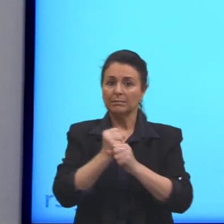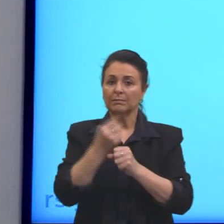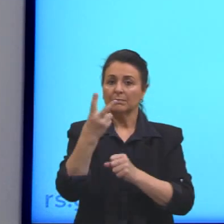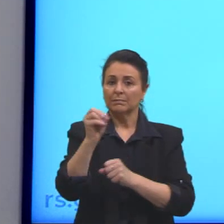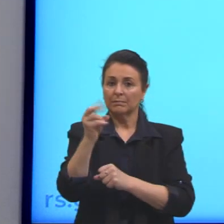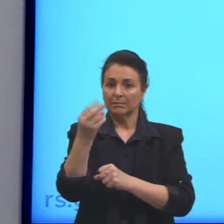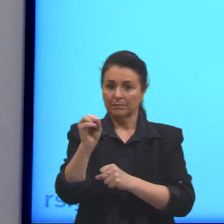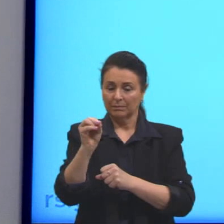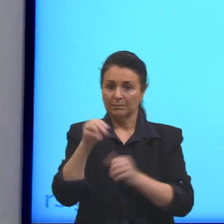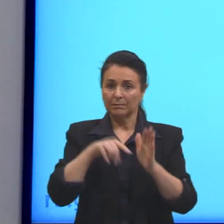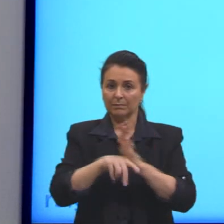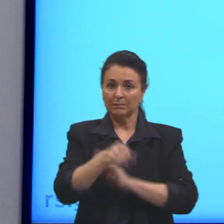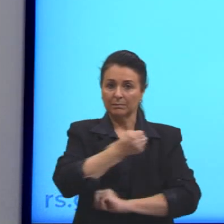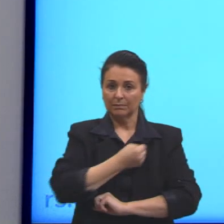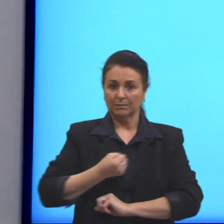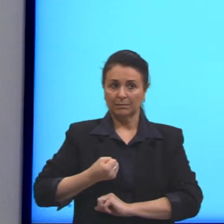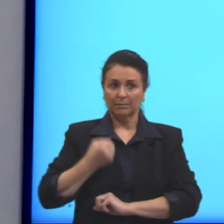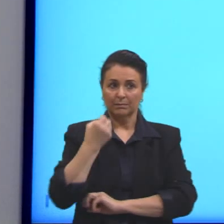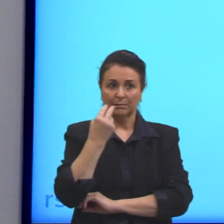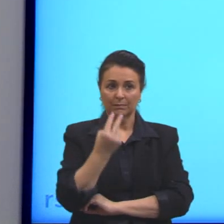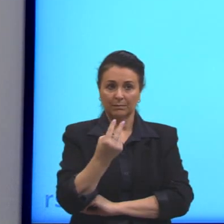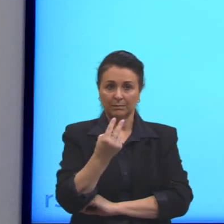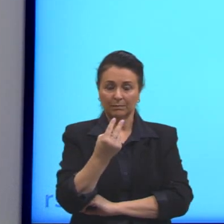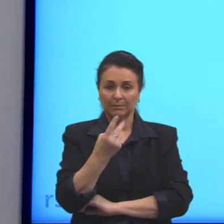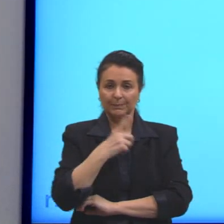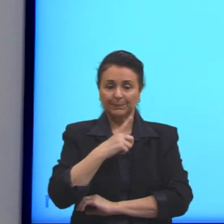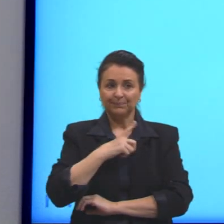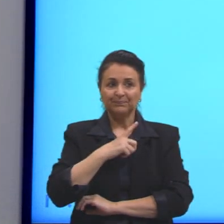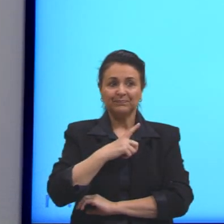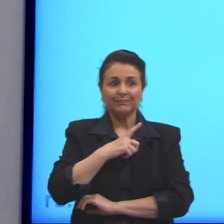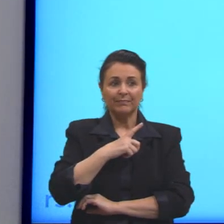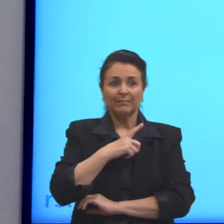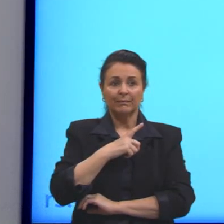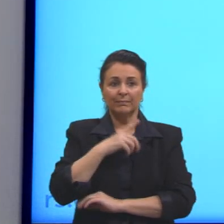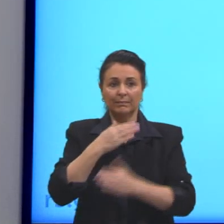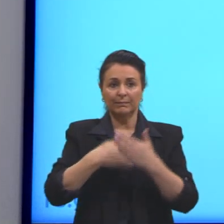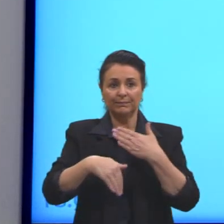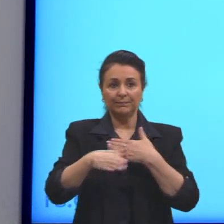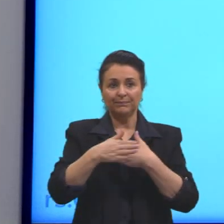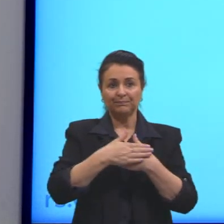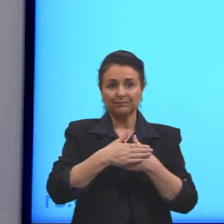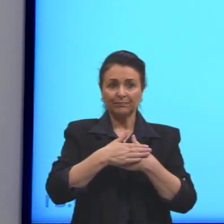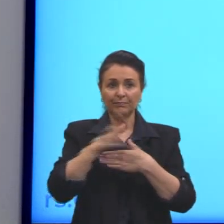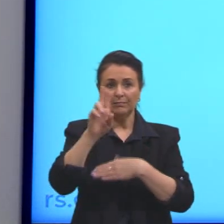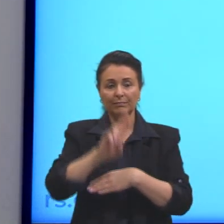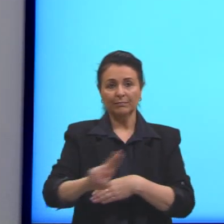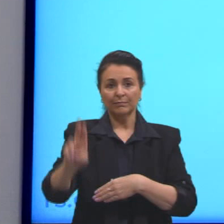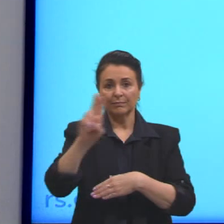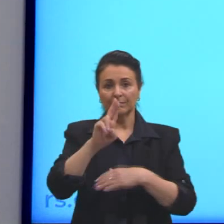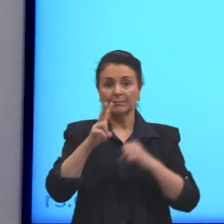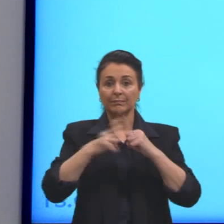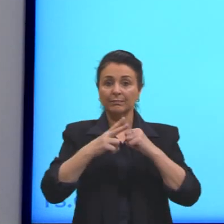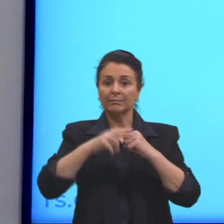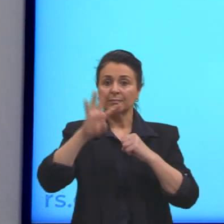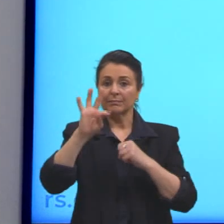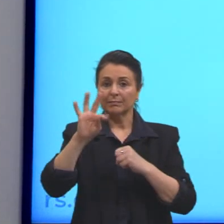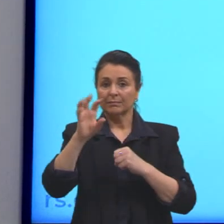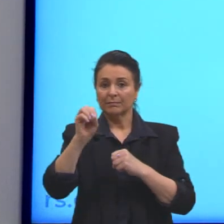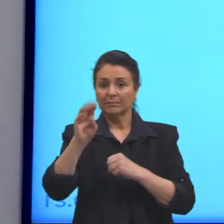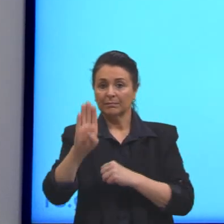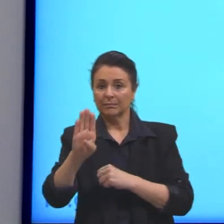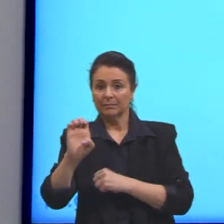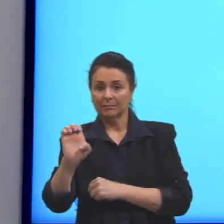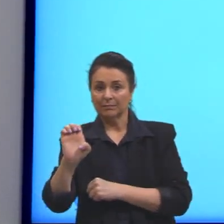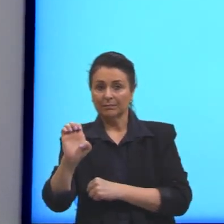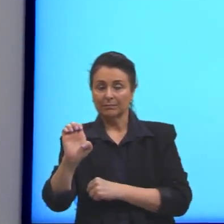E nessa questão aqui, nós temos ela toda utilizando o verbo to be. Vocês podem